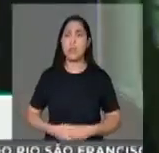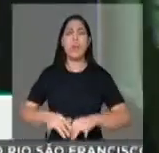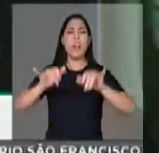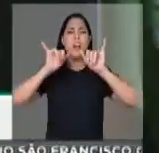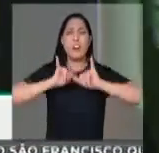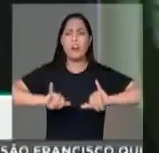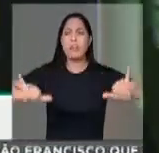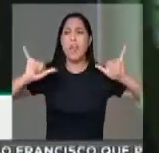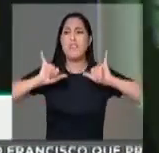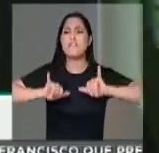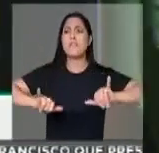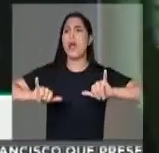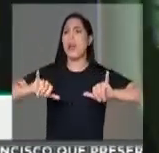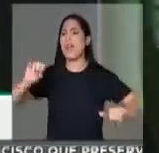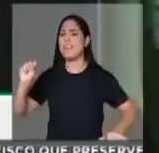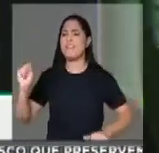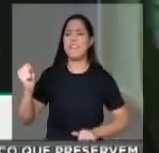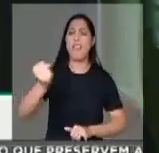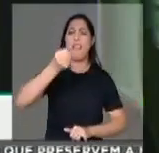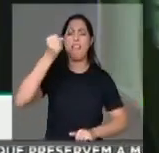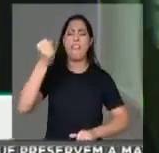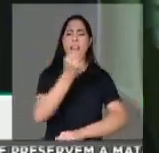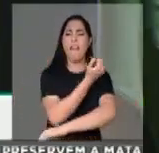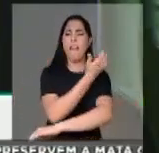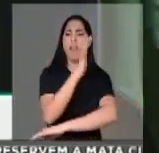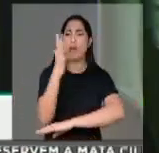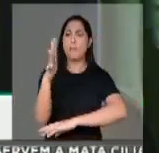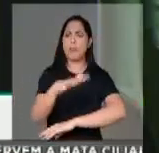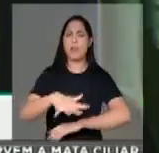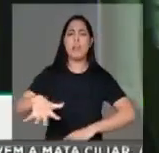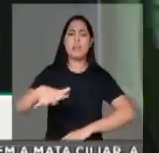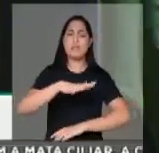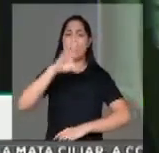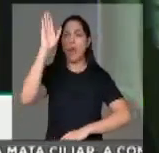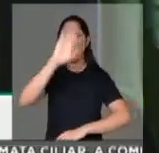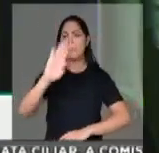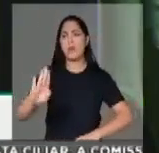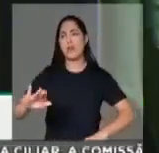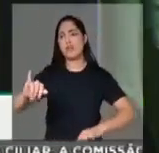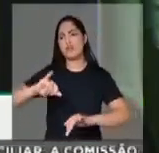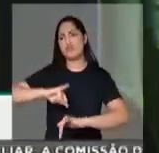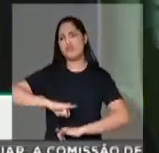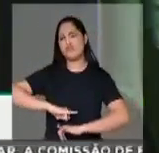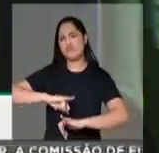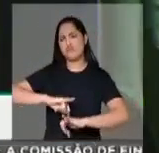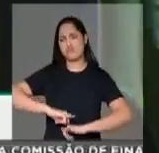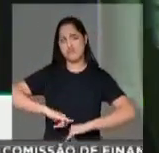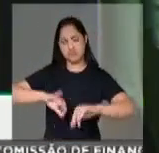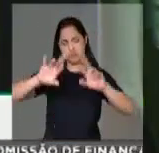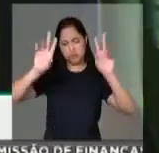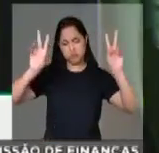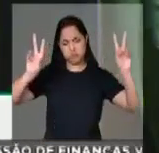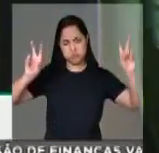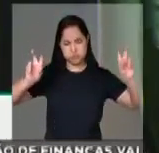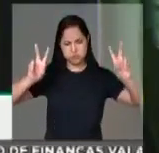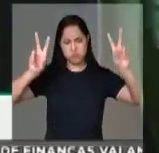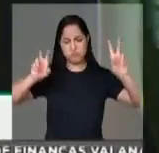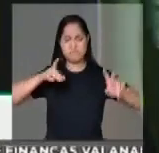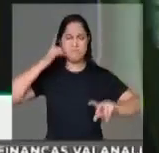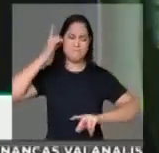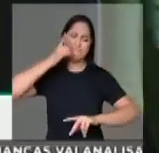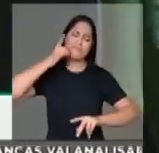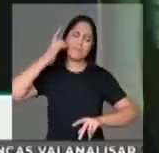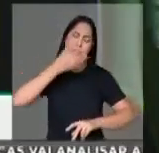da grave crise ambiental que passa esse país. Esse tema, deputados, não